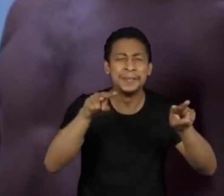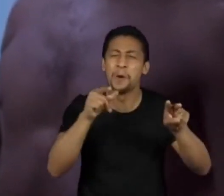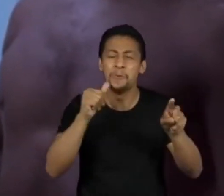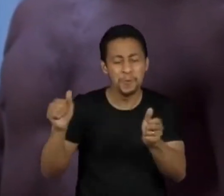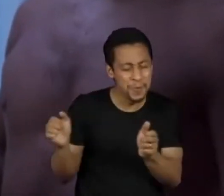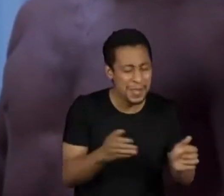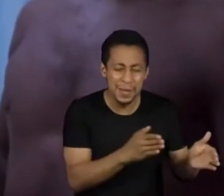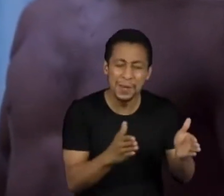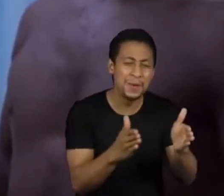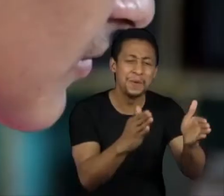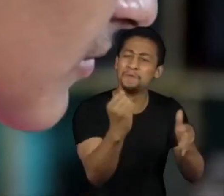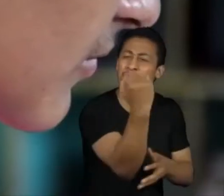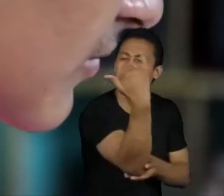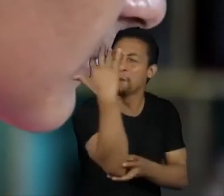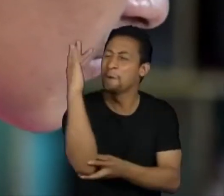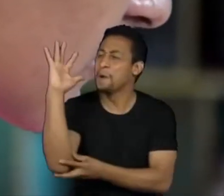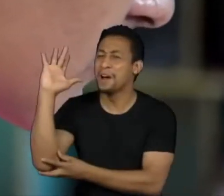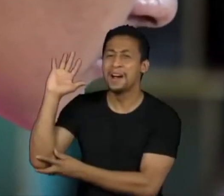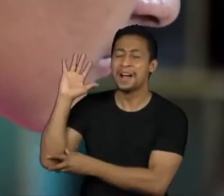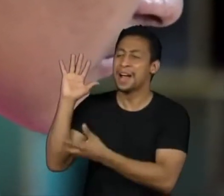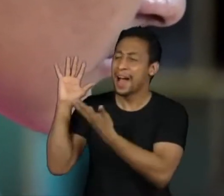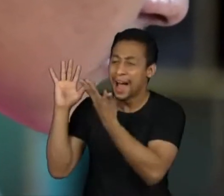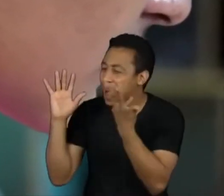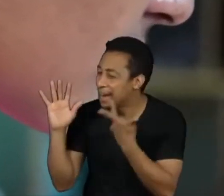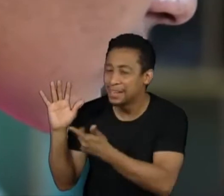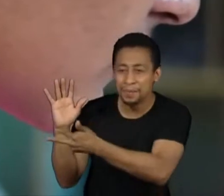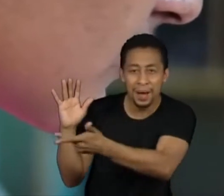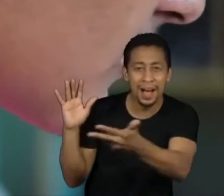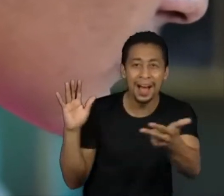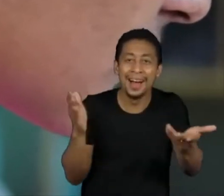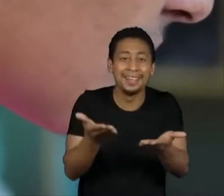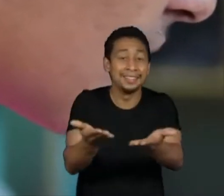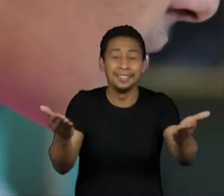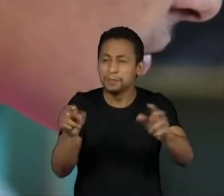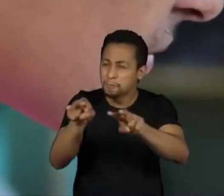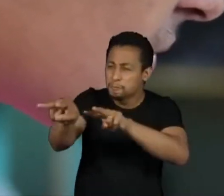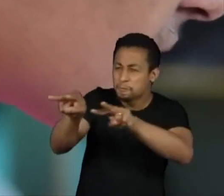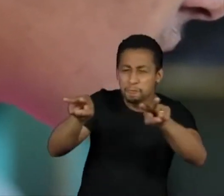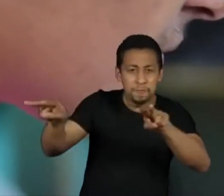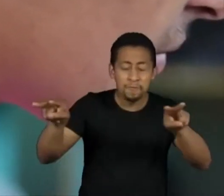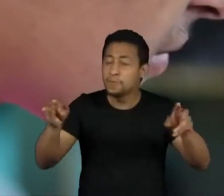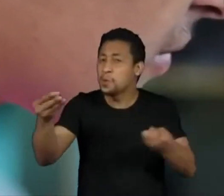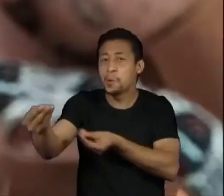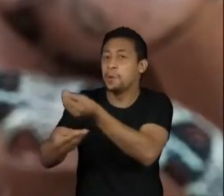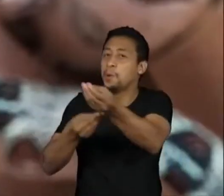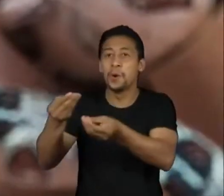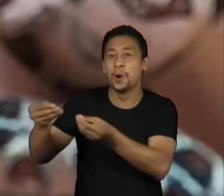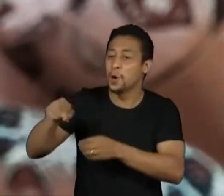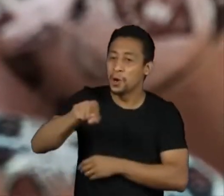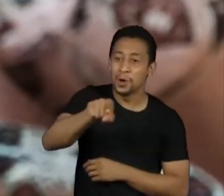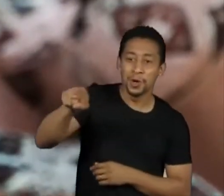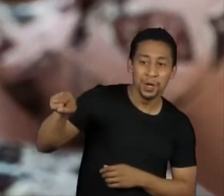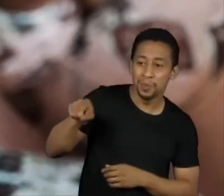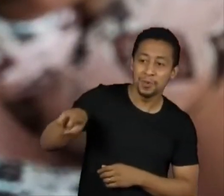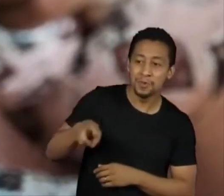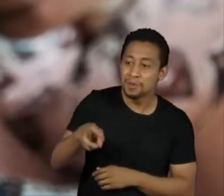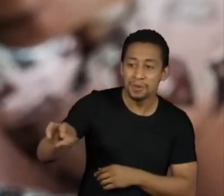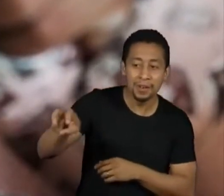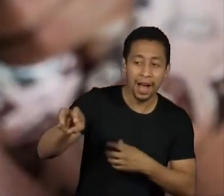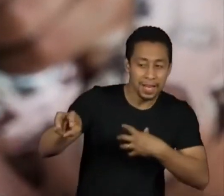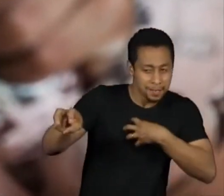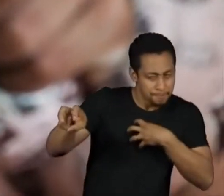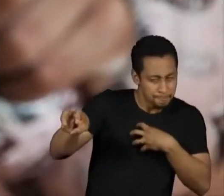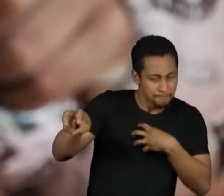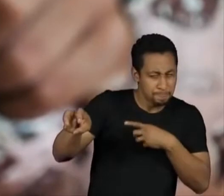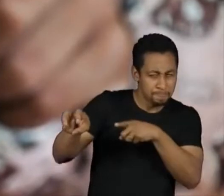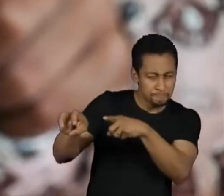os animais, como os animais estão se comportando, para poder entender como que eles também vão viver naquele dia. Se vai ser possível sair para